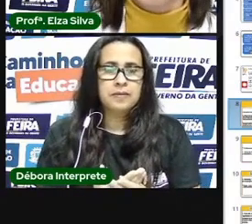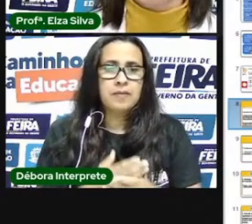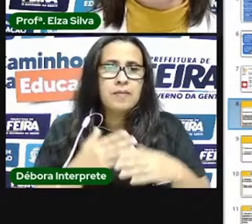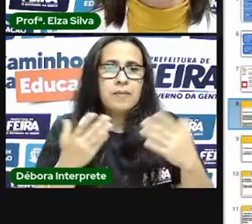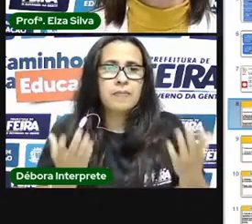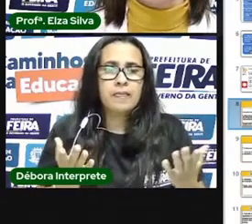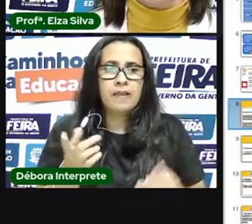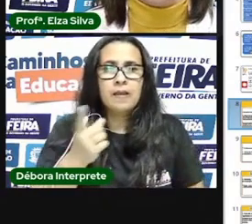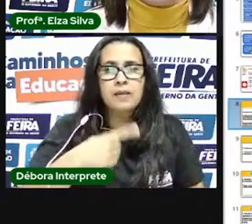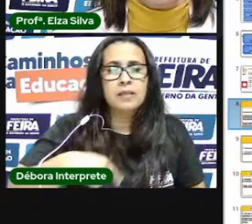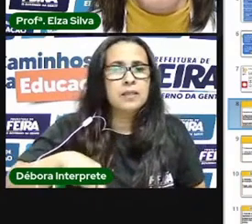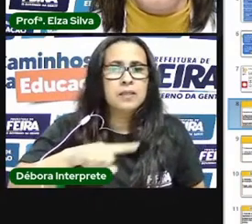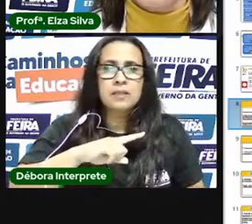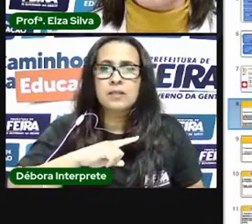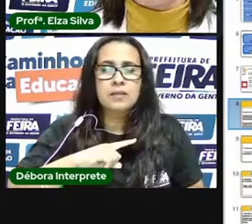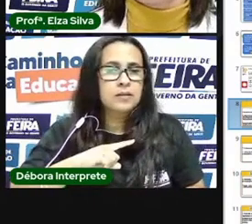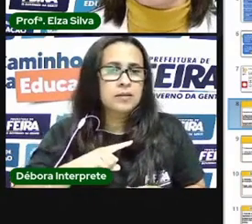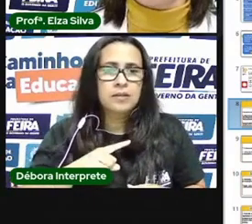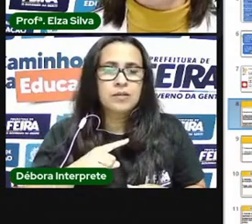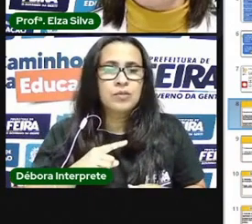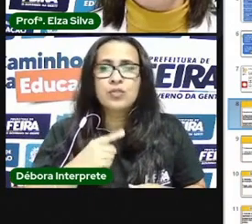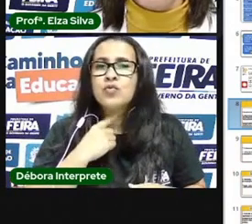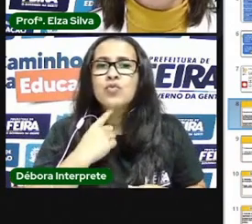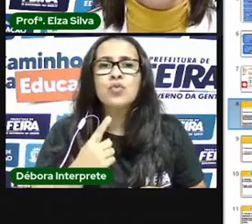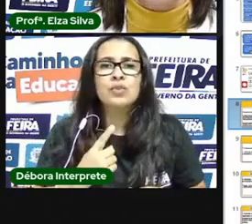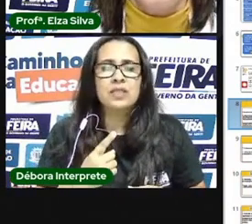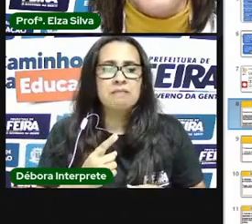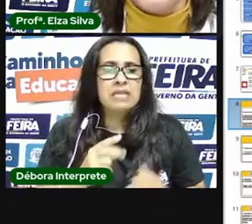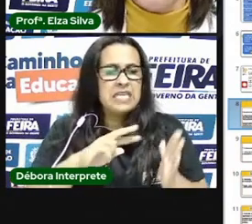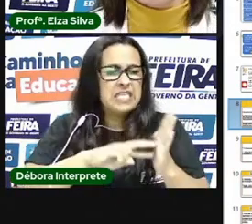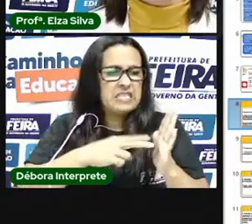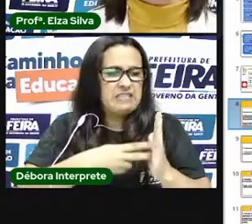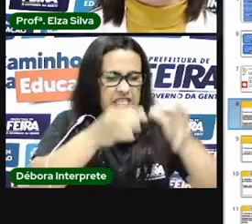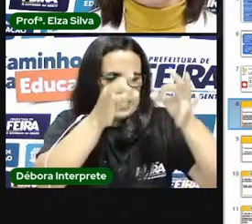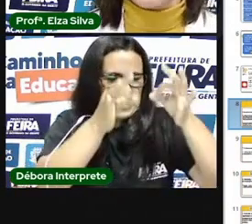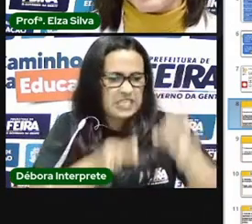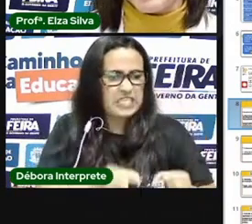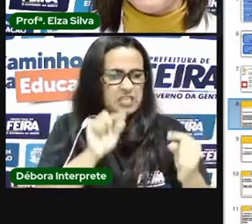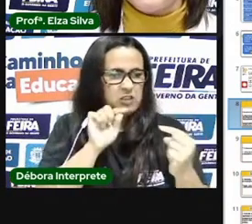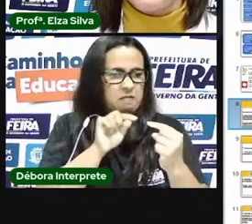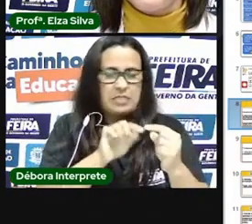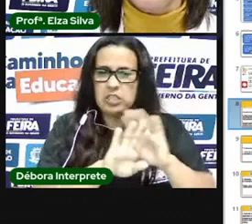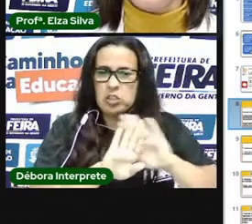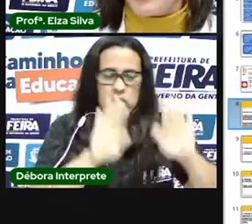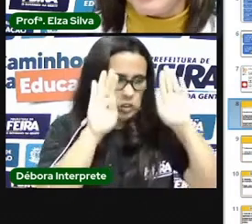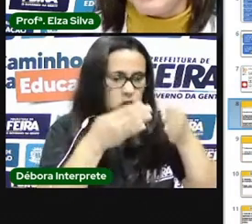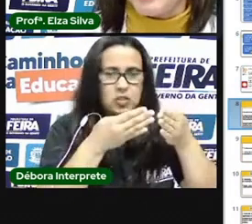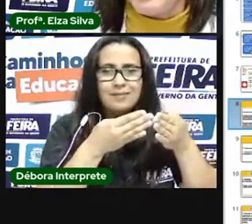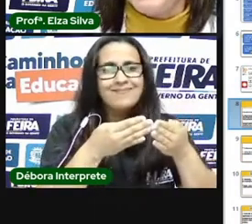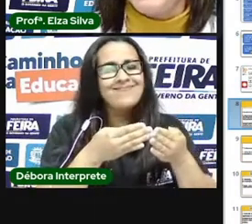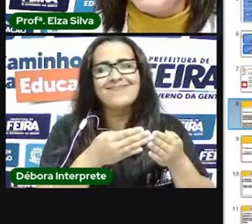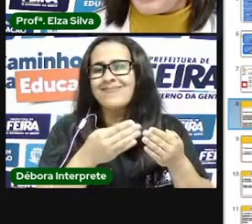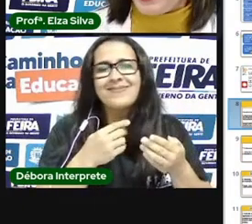nós não poderíamos ter o único conceito de arte e nenhuma única representação artística. Ficou